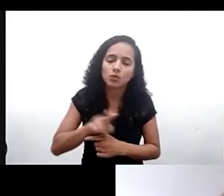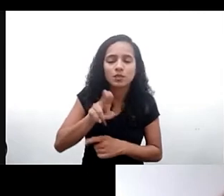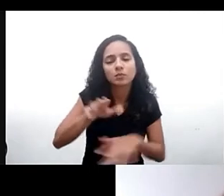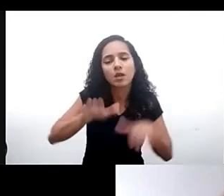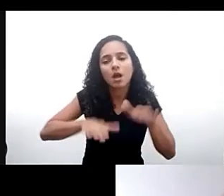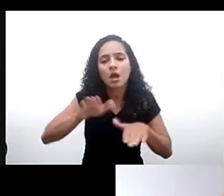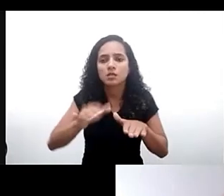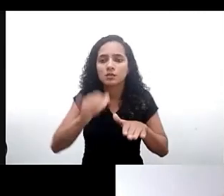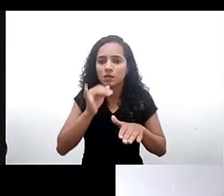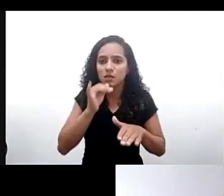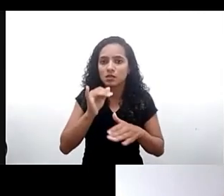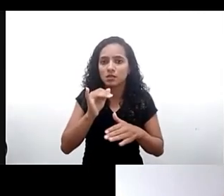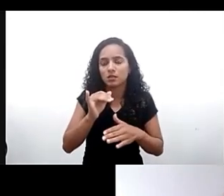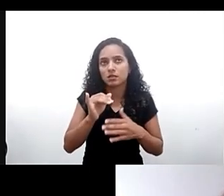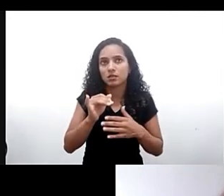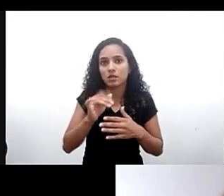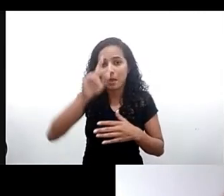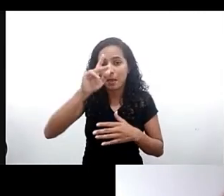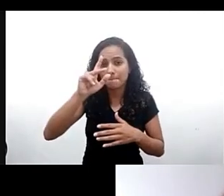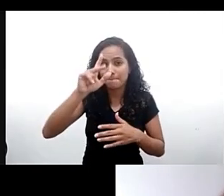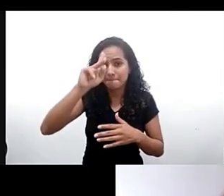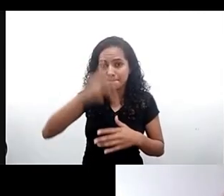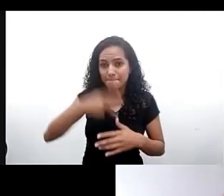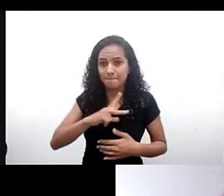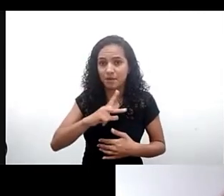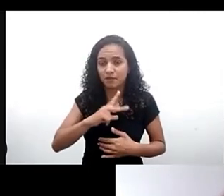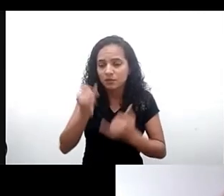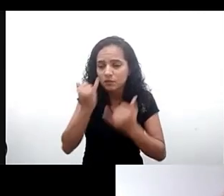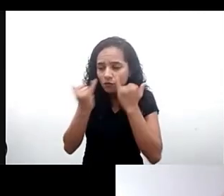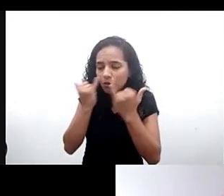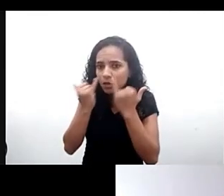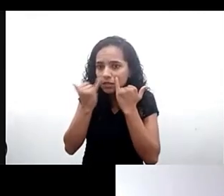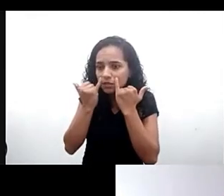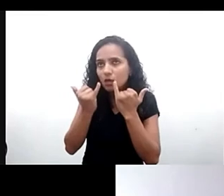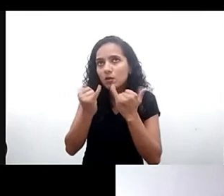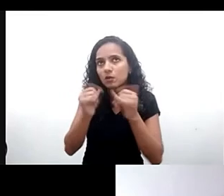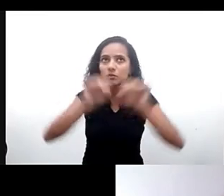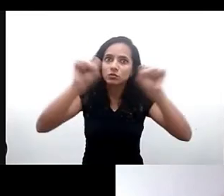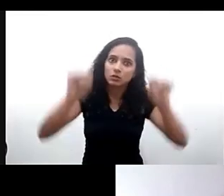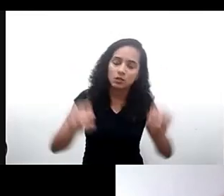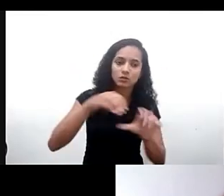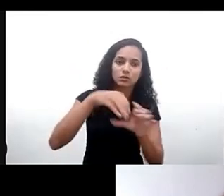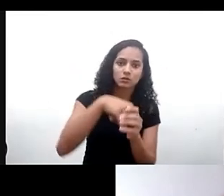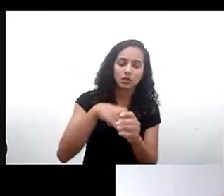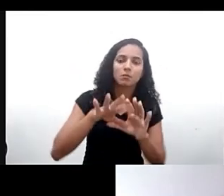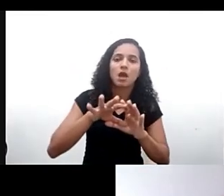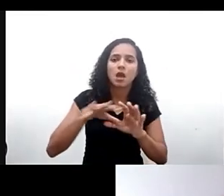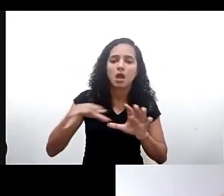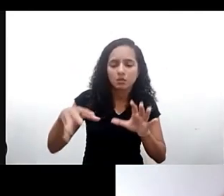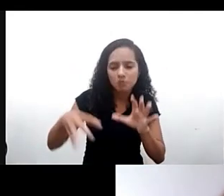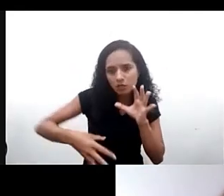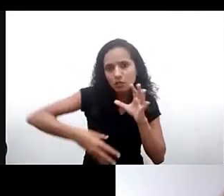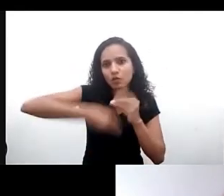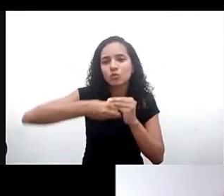privacidade de dados como um sistema mas deve ser incluída também a diversidade de